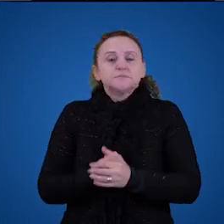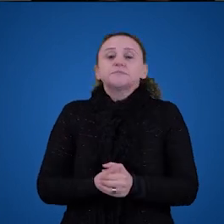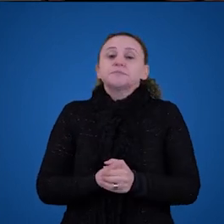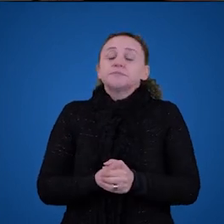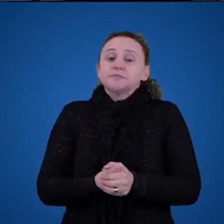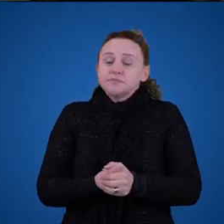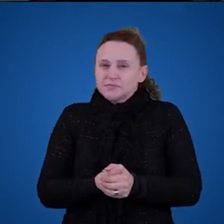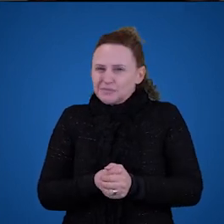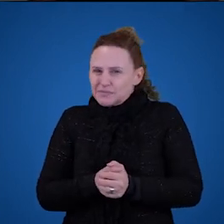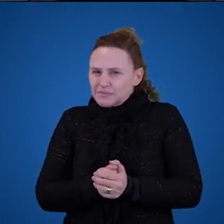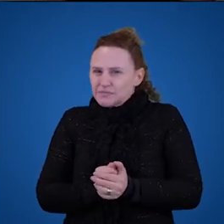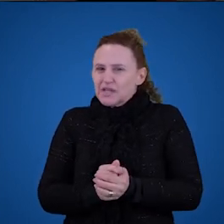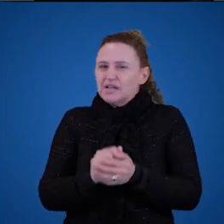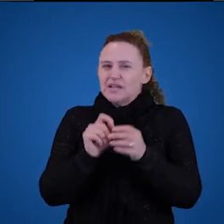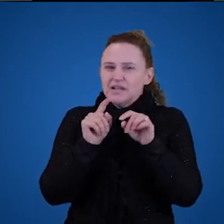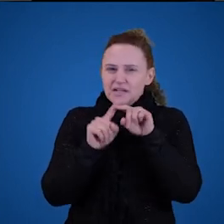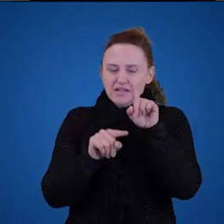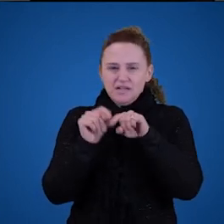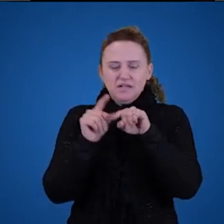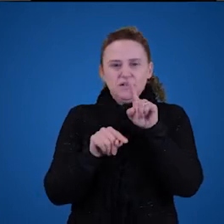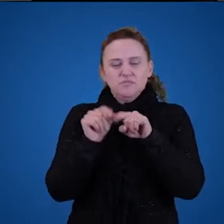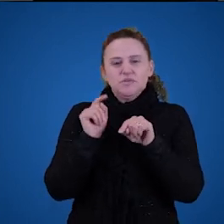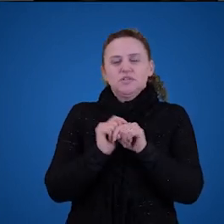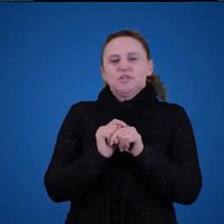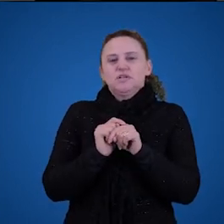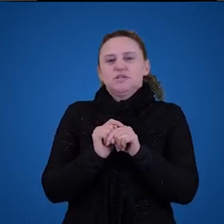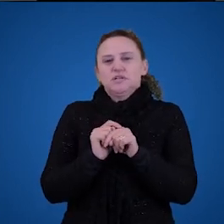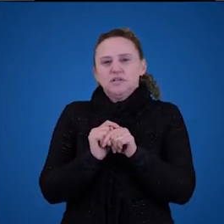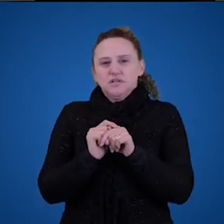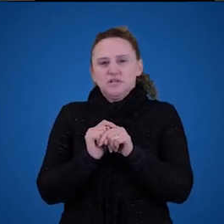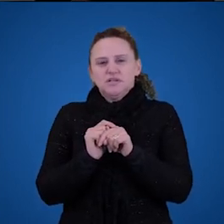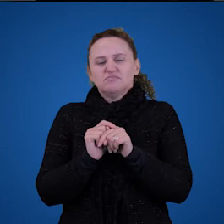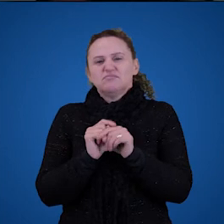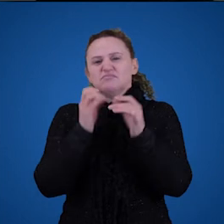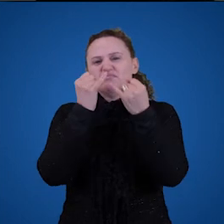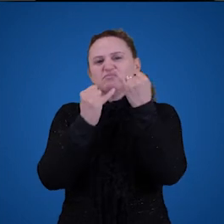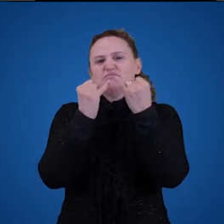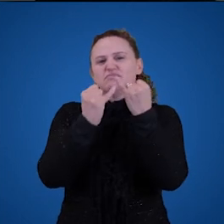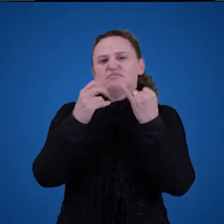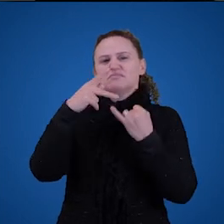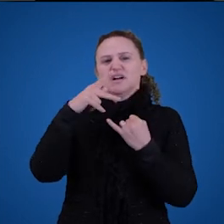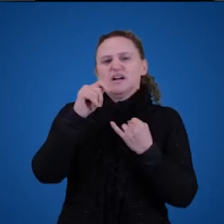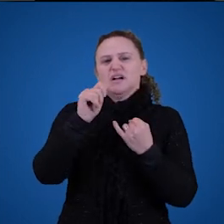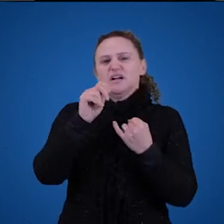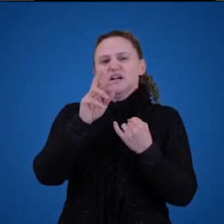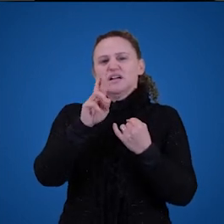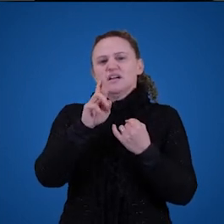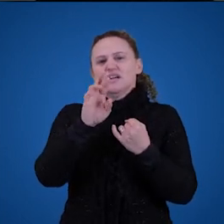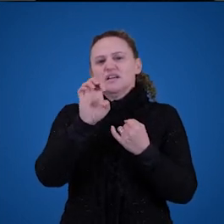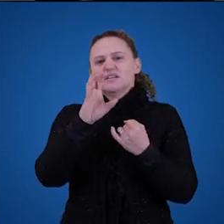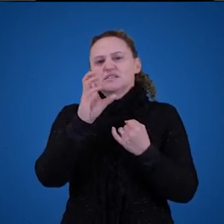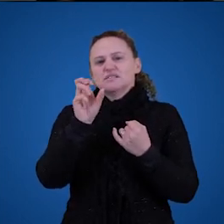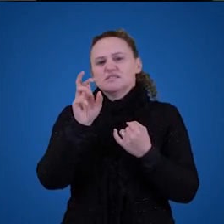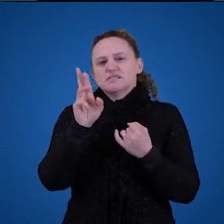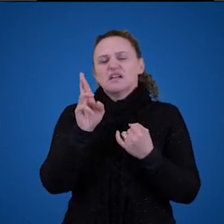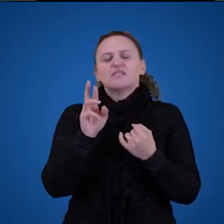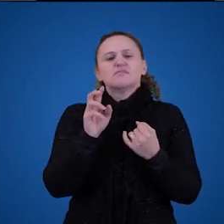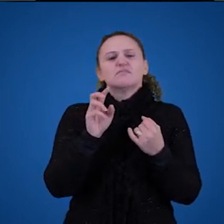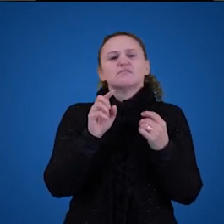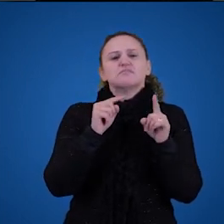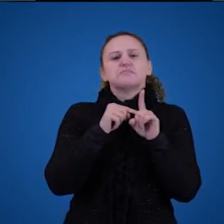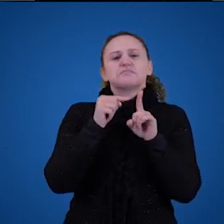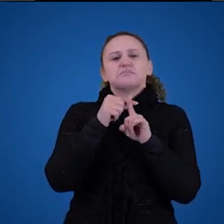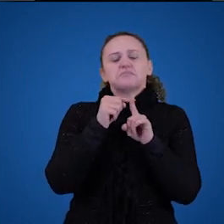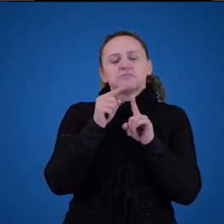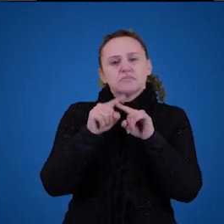uma espécie de objeto, mas parecer é que tipo de objeto, né? Ser é que tipo de